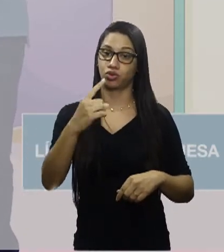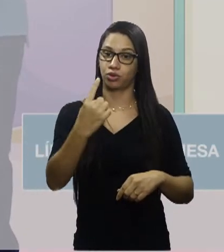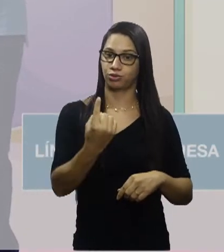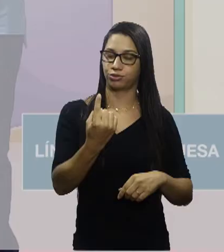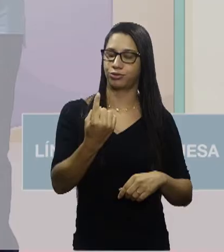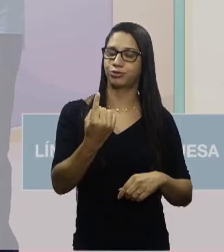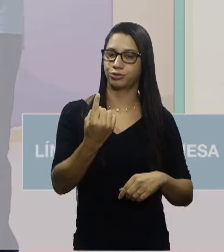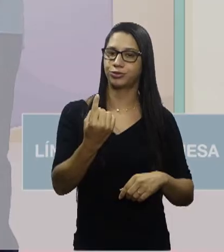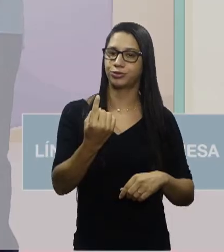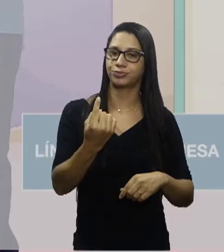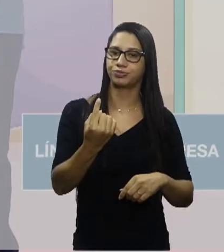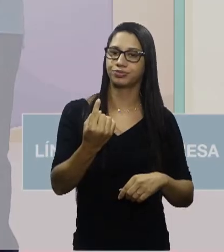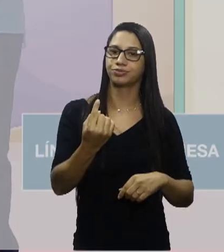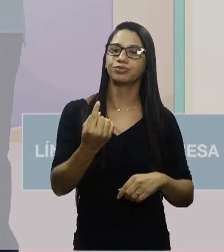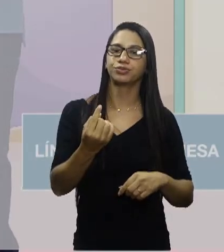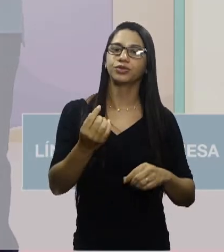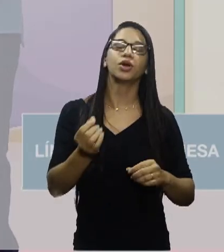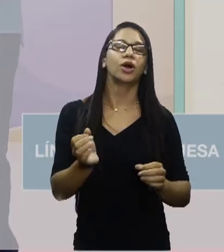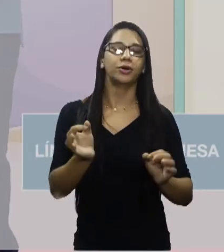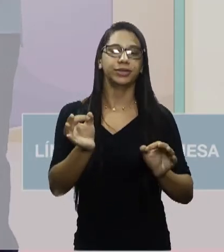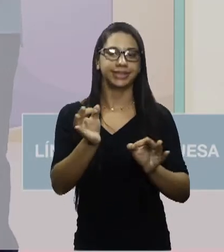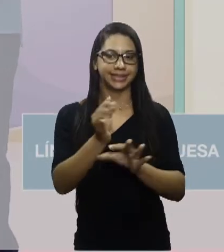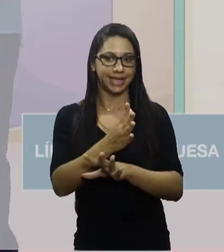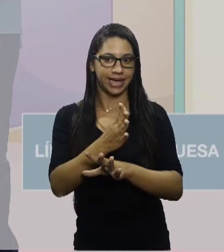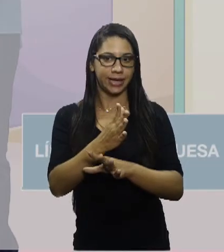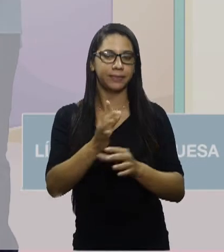termina o período.